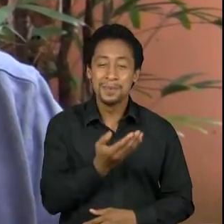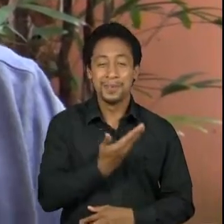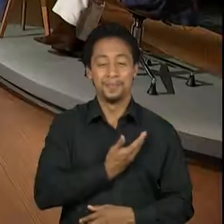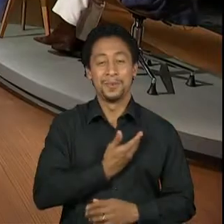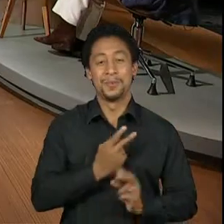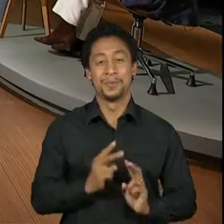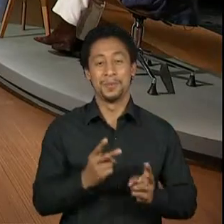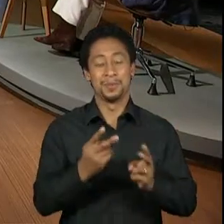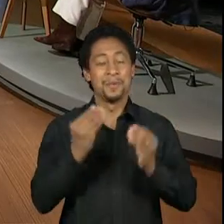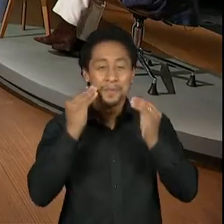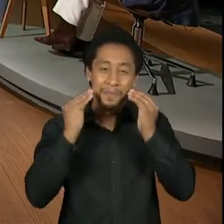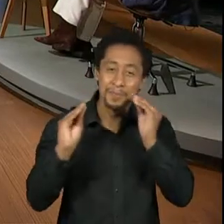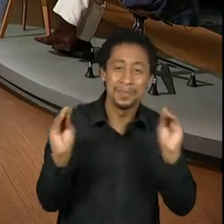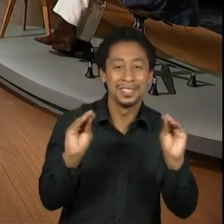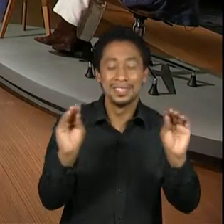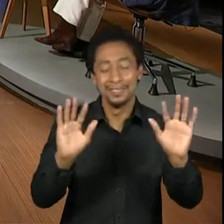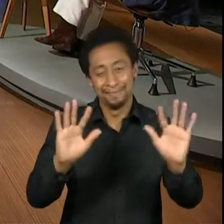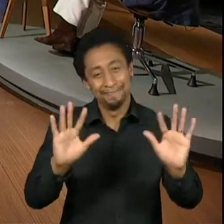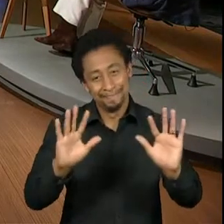Beijos.